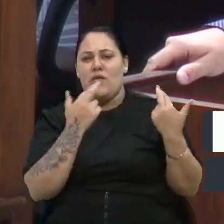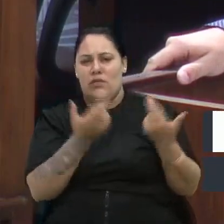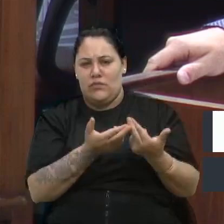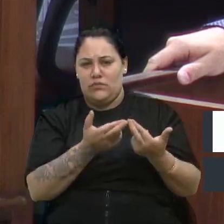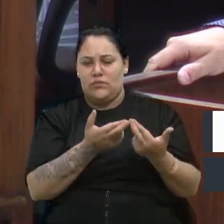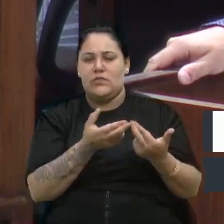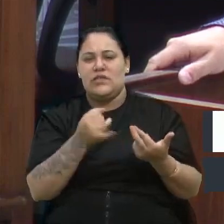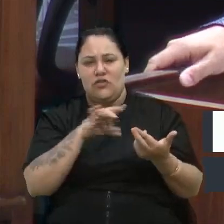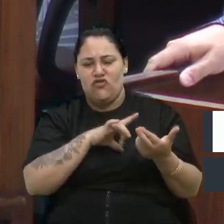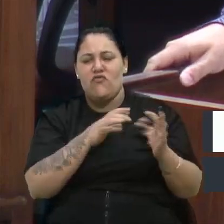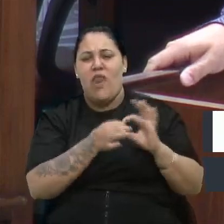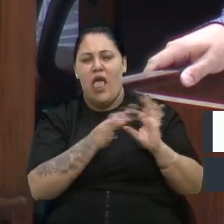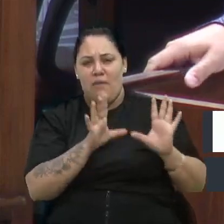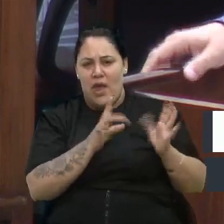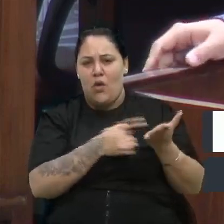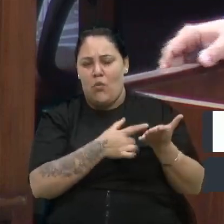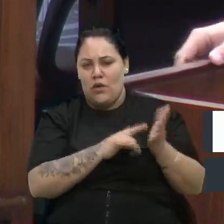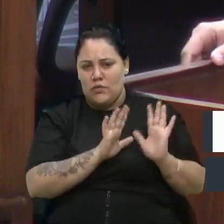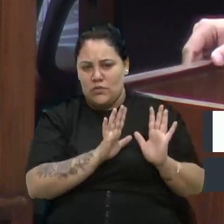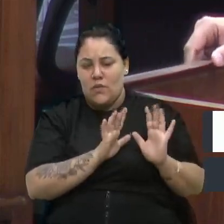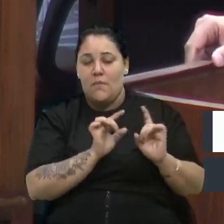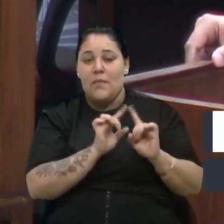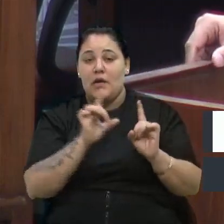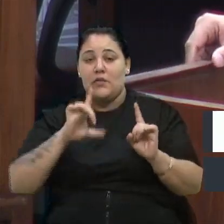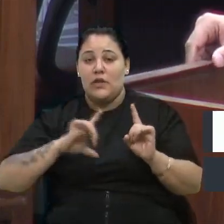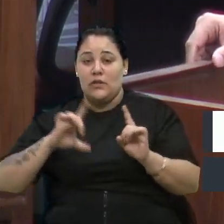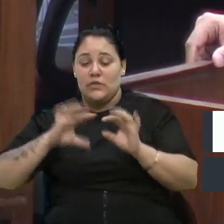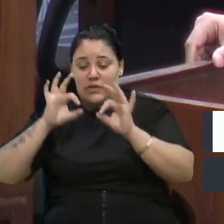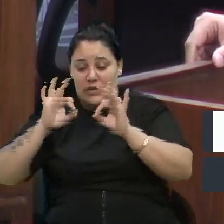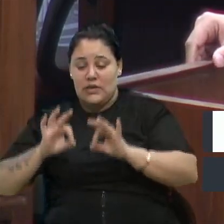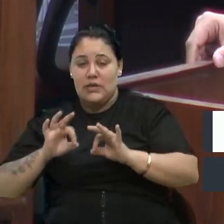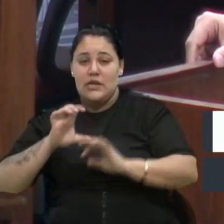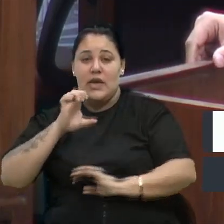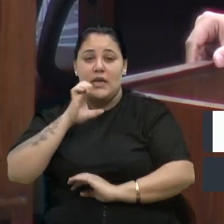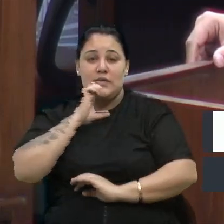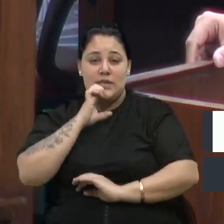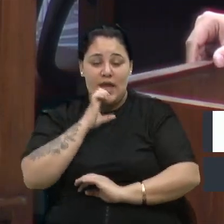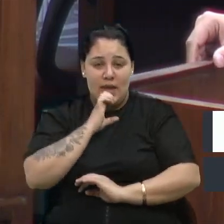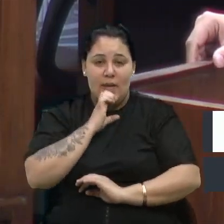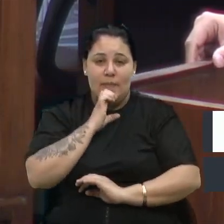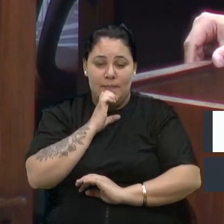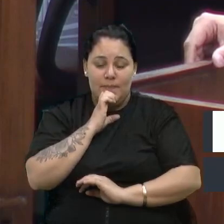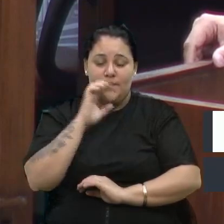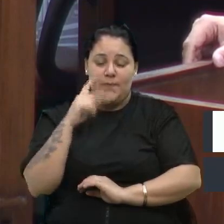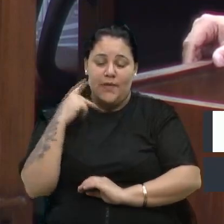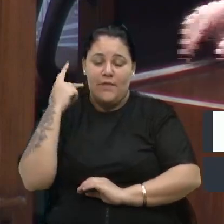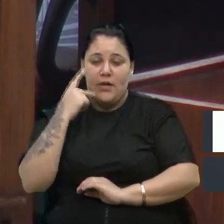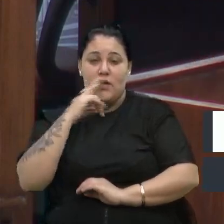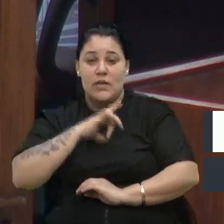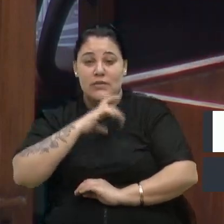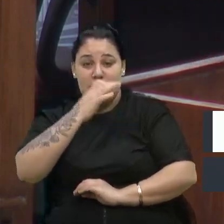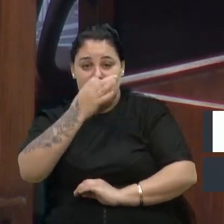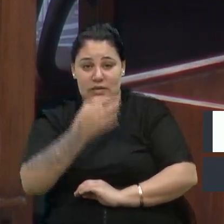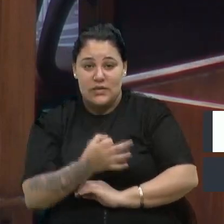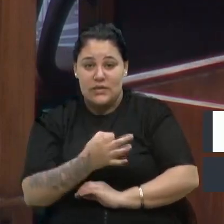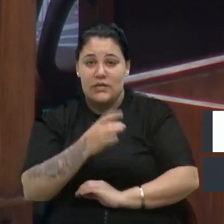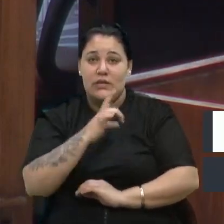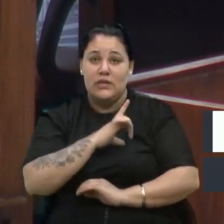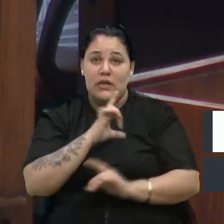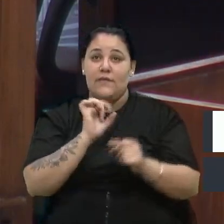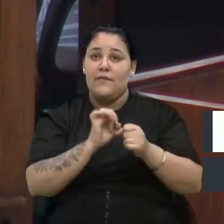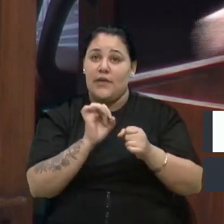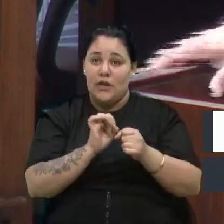certeza que a minha colega de bancada e relatora desta CPI, a vereadora Estela Ballardin, tem produzido um